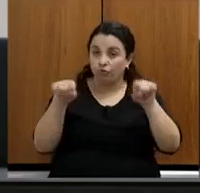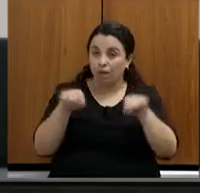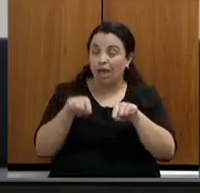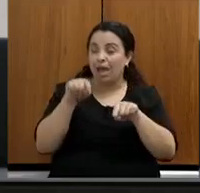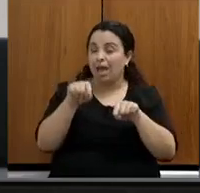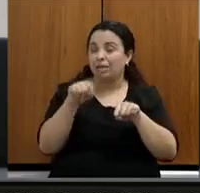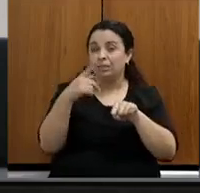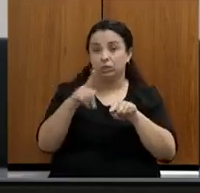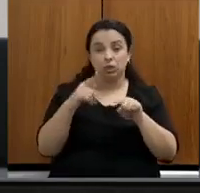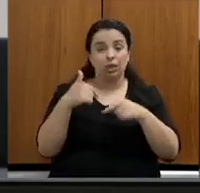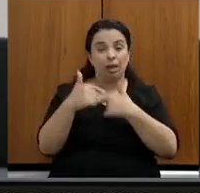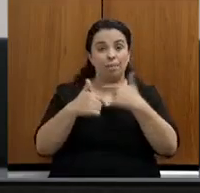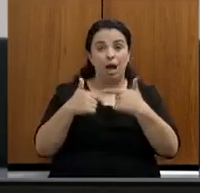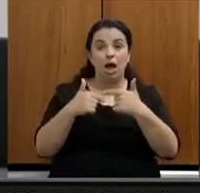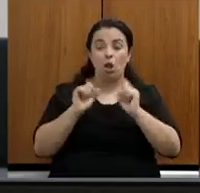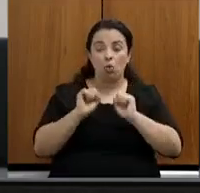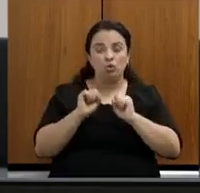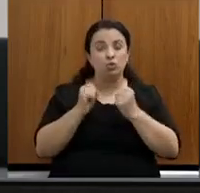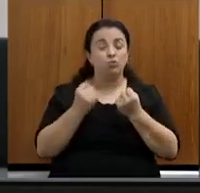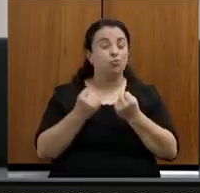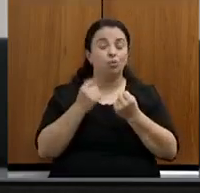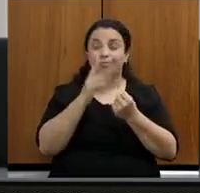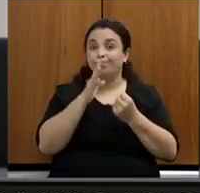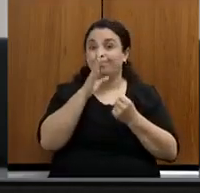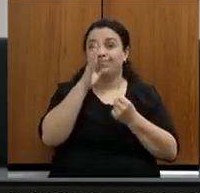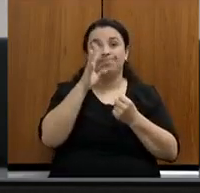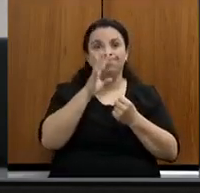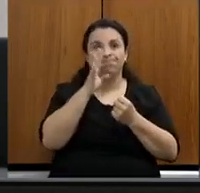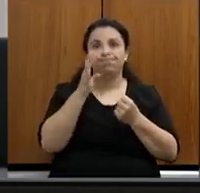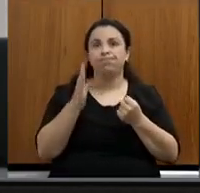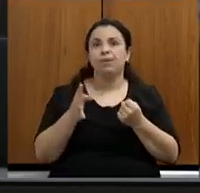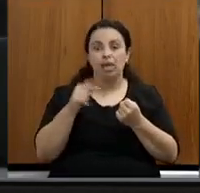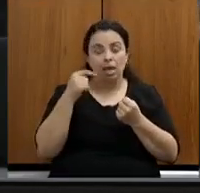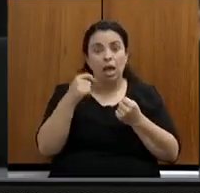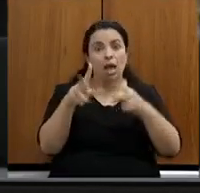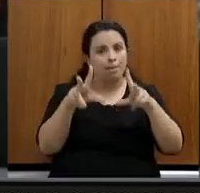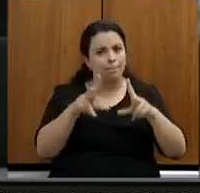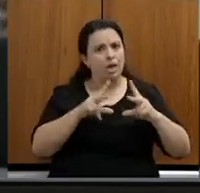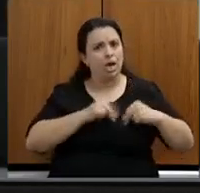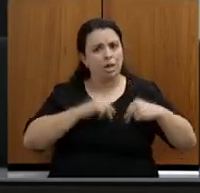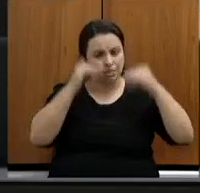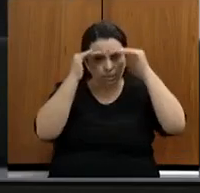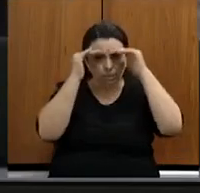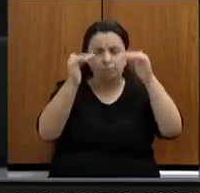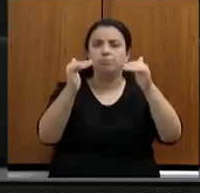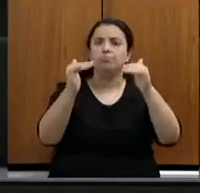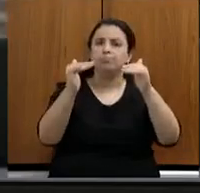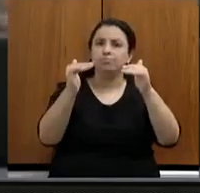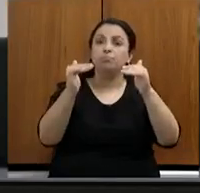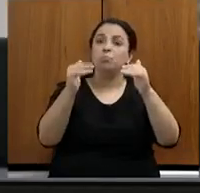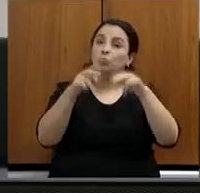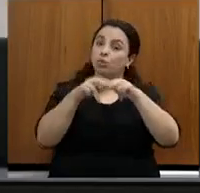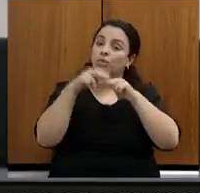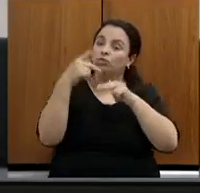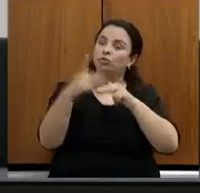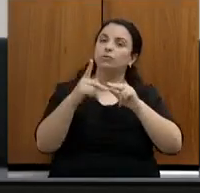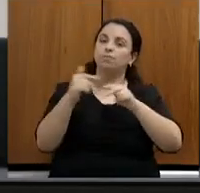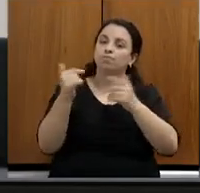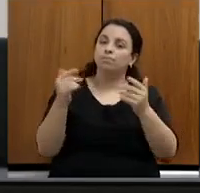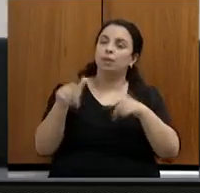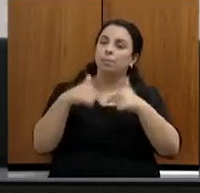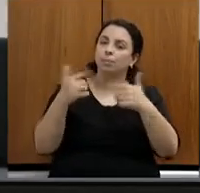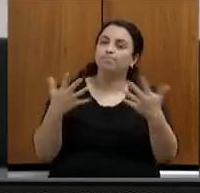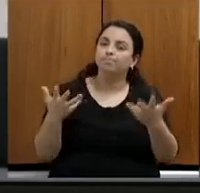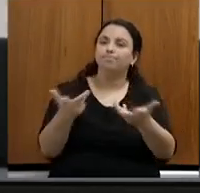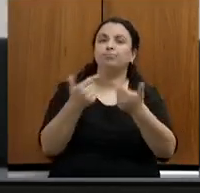fazem é um esforço sobrenatural e merecem ser respeitados e serem tratados pelo esforço que fazem. Então, não estou